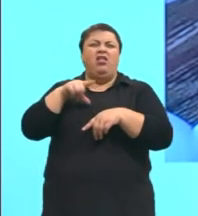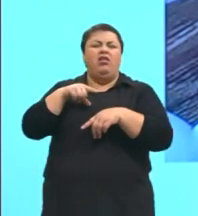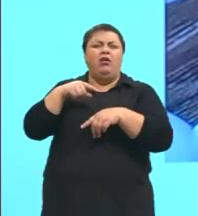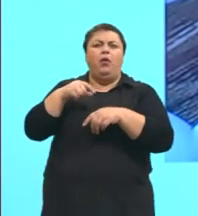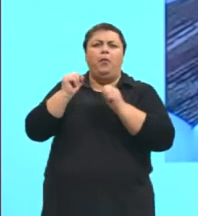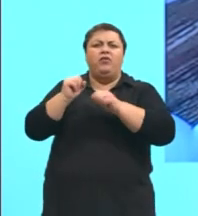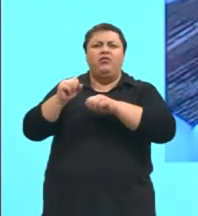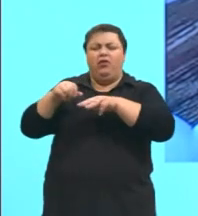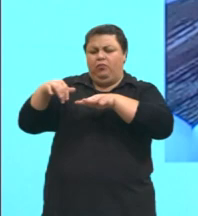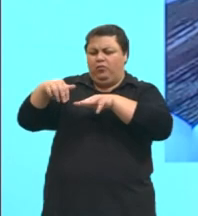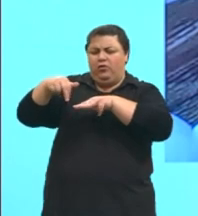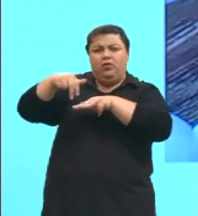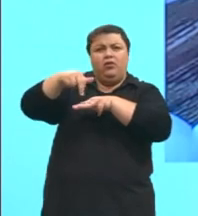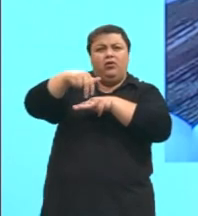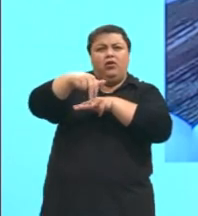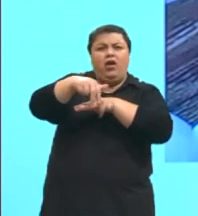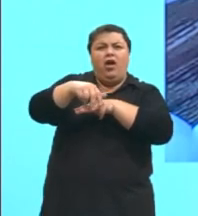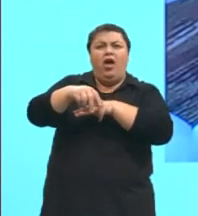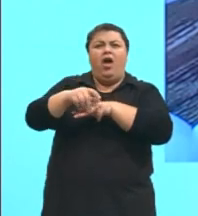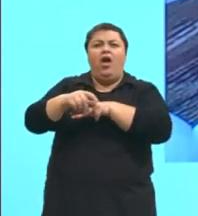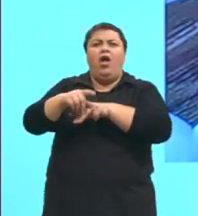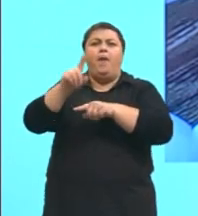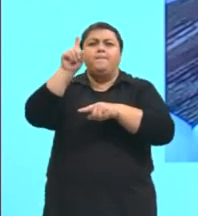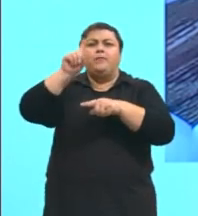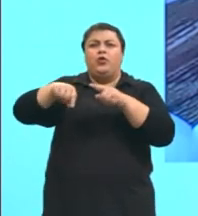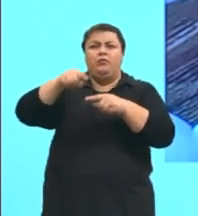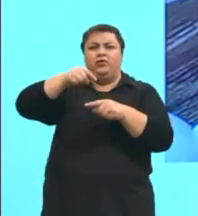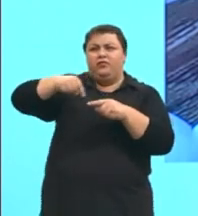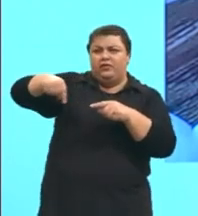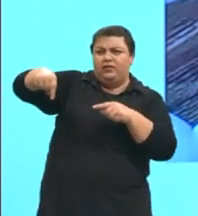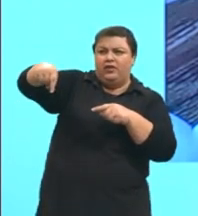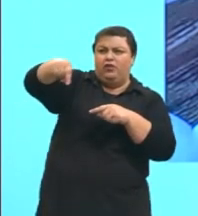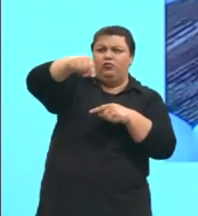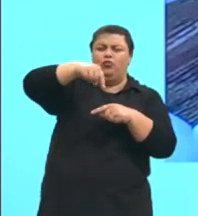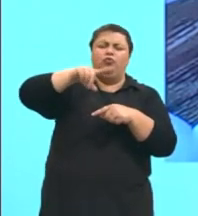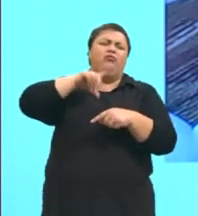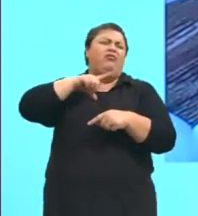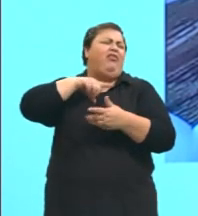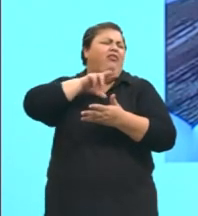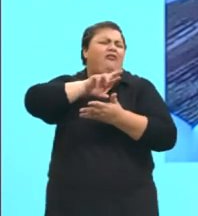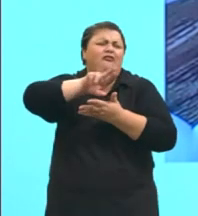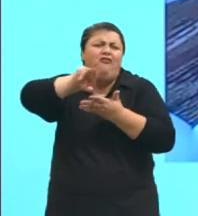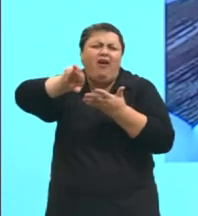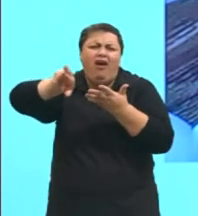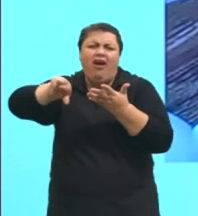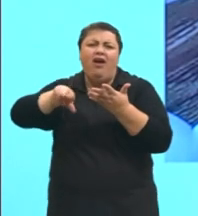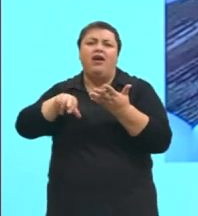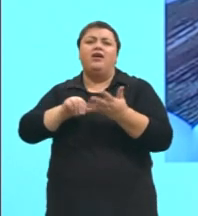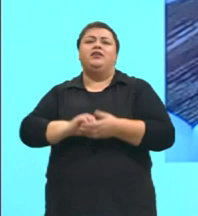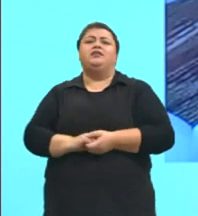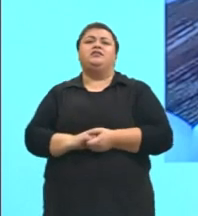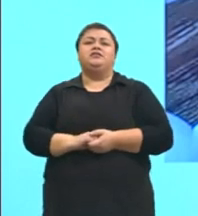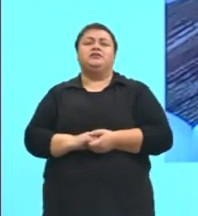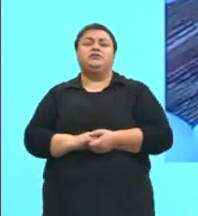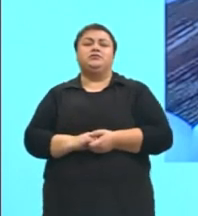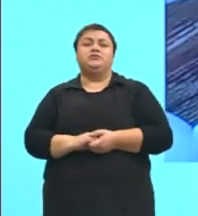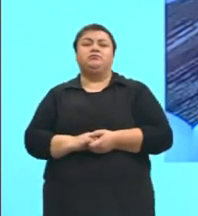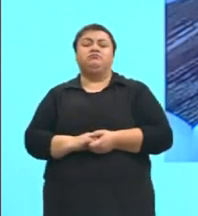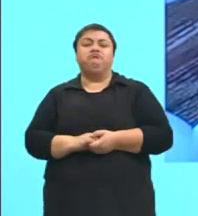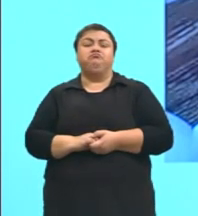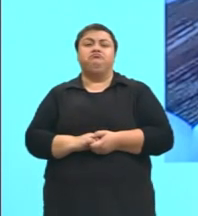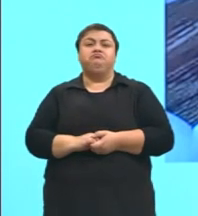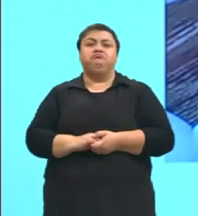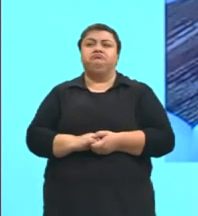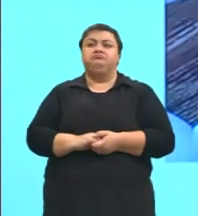pedestres, proibido fazer retorno. Então, gente tem várias placas. Nenhuma